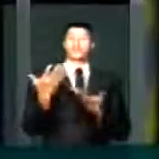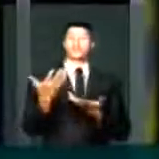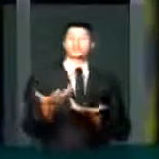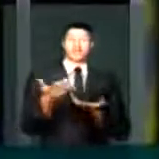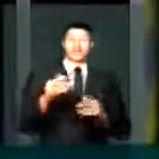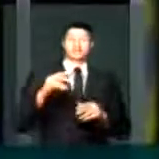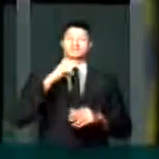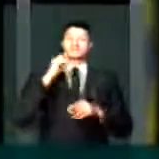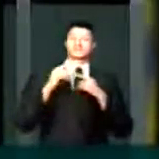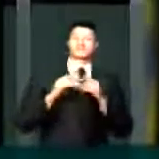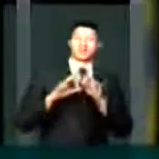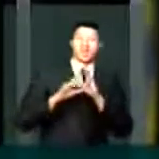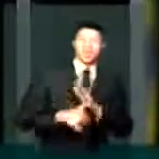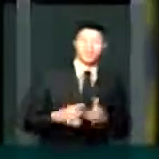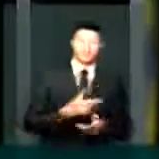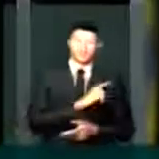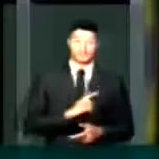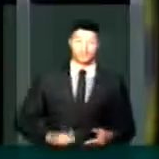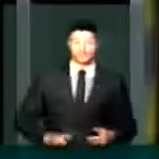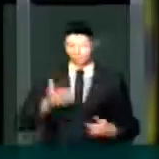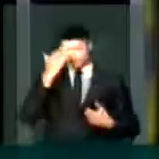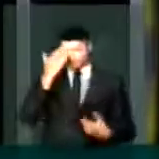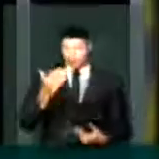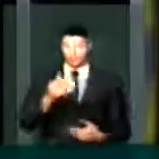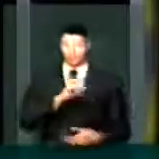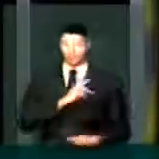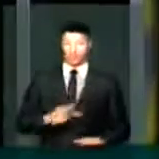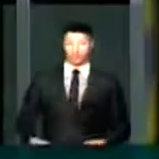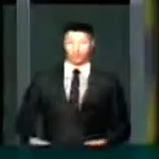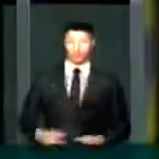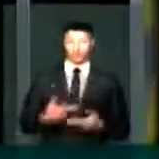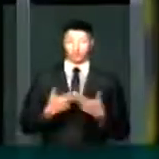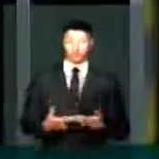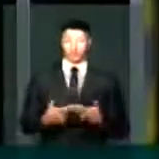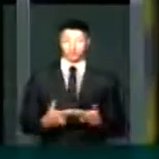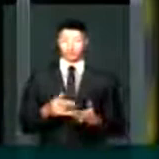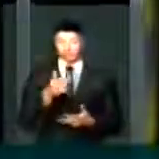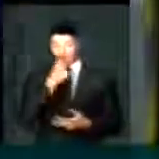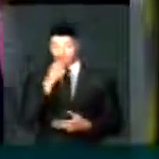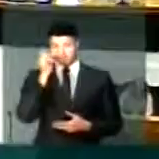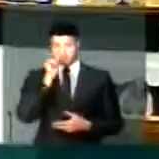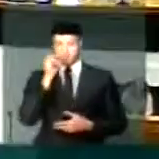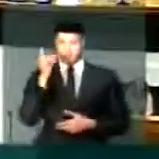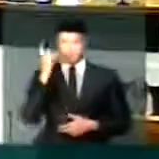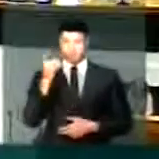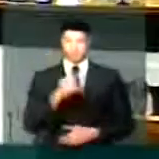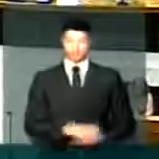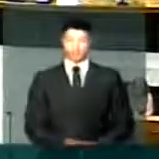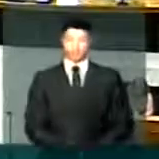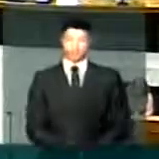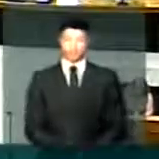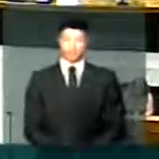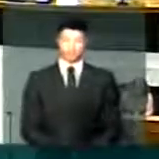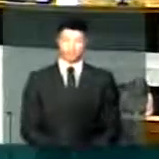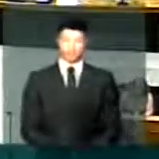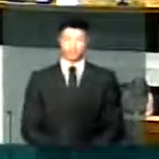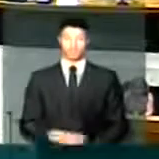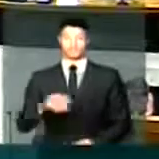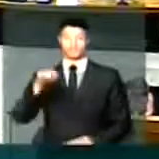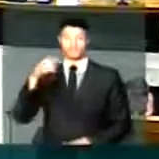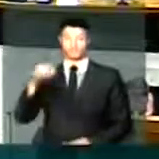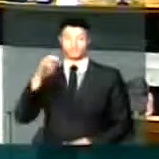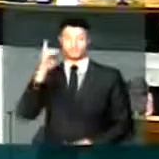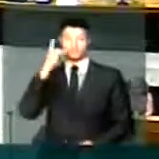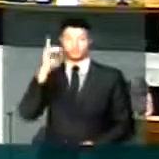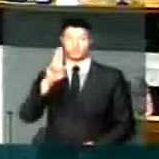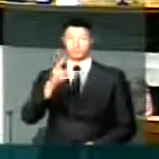essa força do rolo compressor do governo. Obrigado pela tolência, senhor presidente. E obrigado aos senhores e senhores parlamentares. Bom, o próximo orador é o deputado